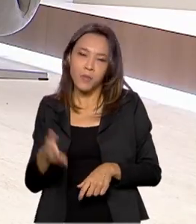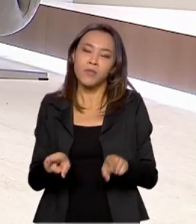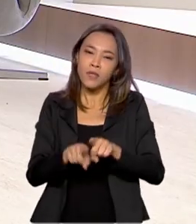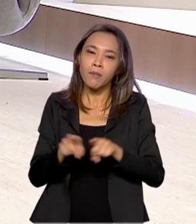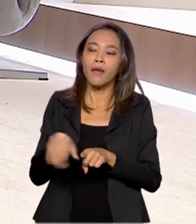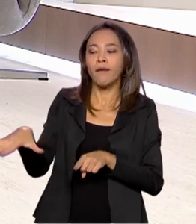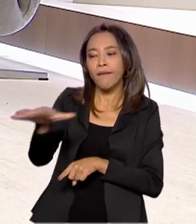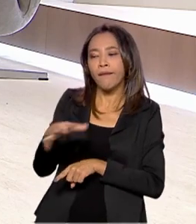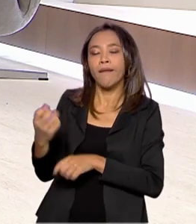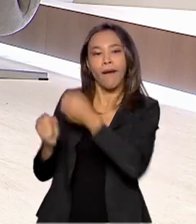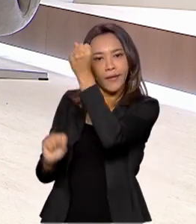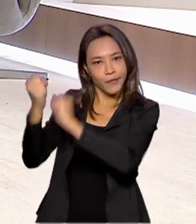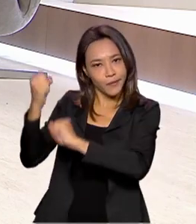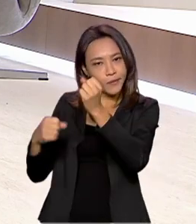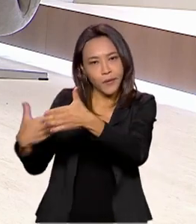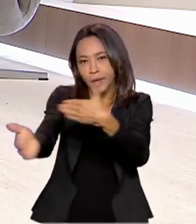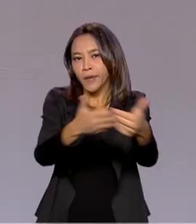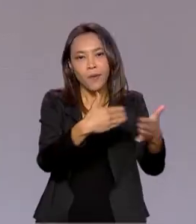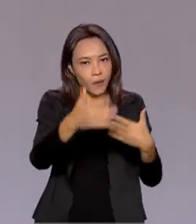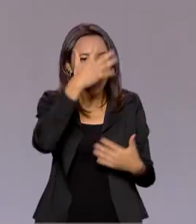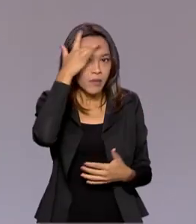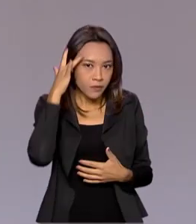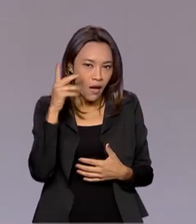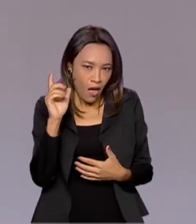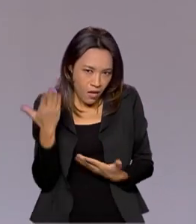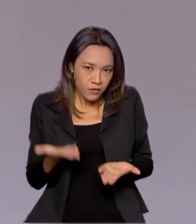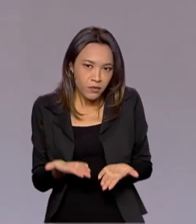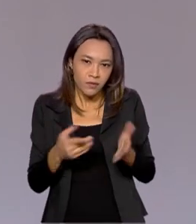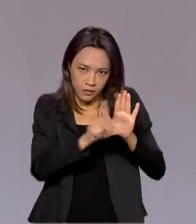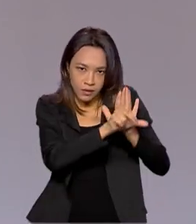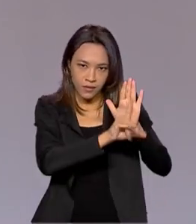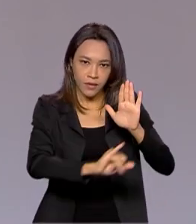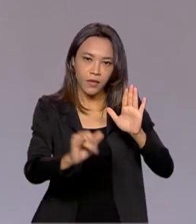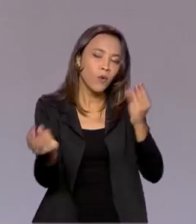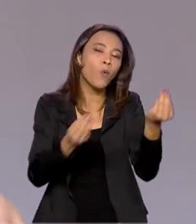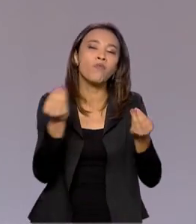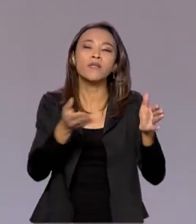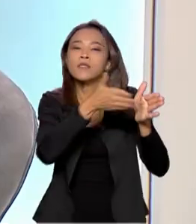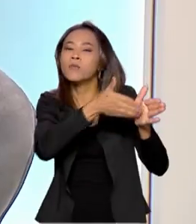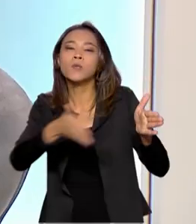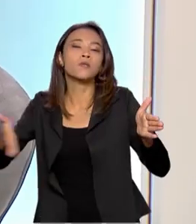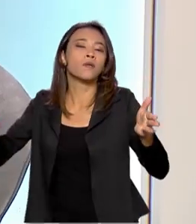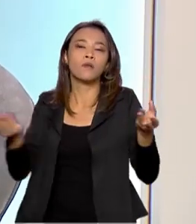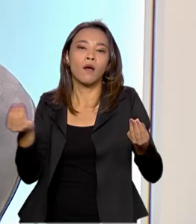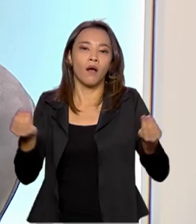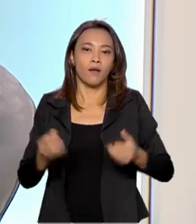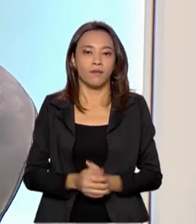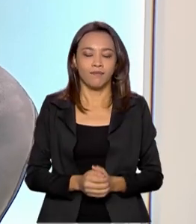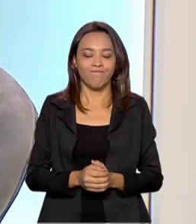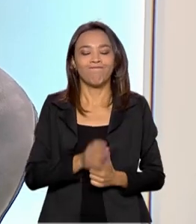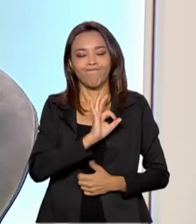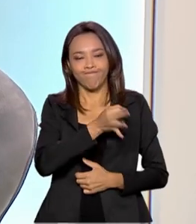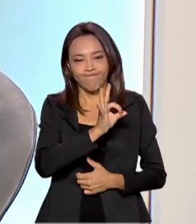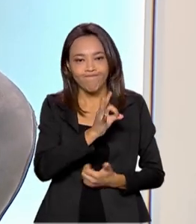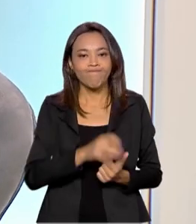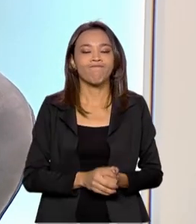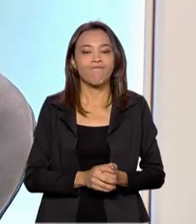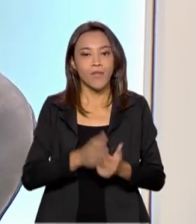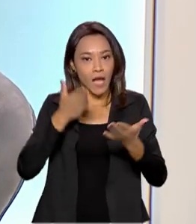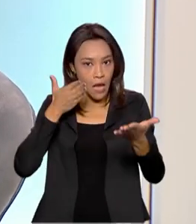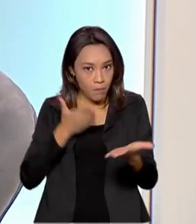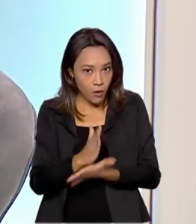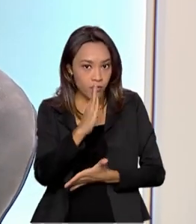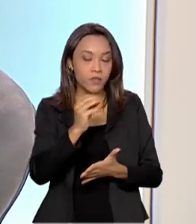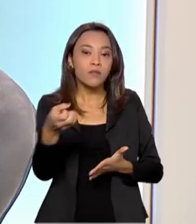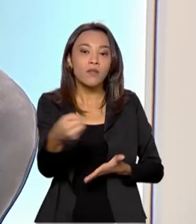Catiúcia, o senhor, qualquer pessoa. É isso mesmo? Como vai funcionar esse processo? É isso mesmo, Paulo. A aprovação